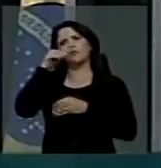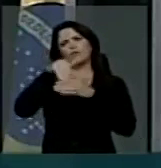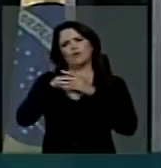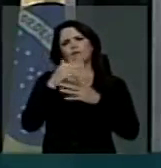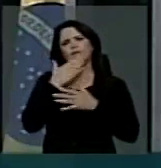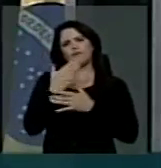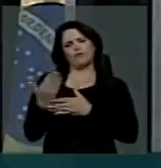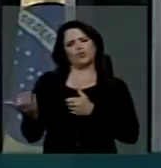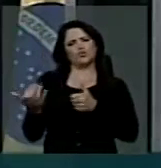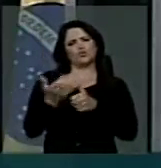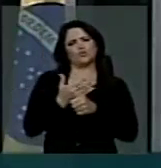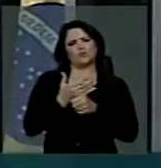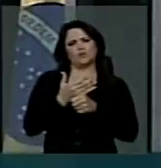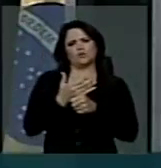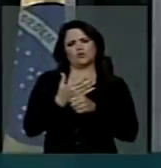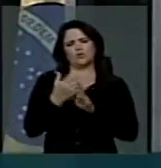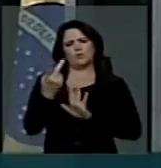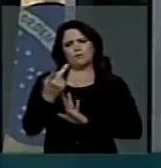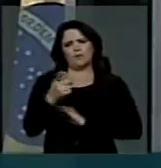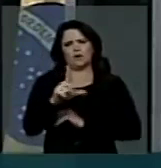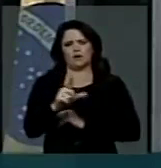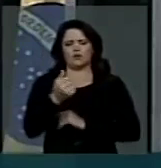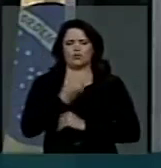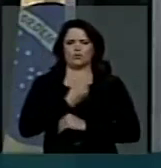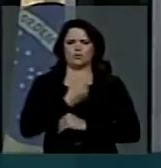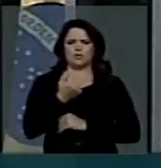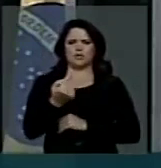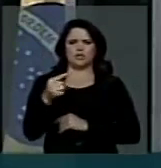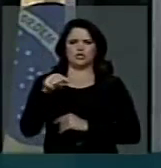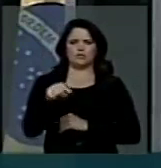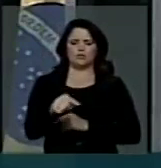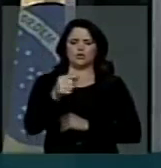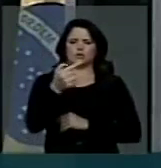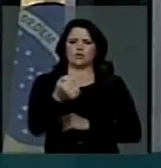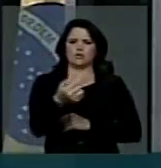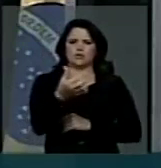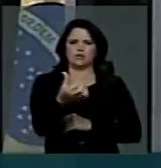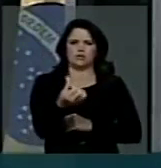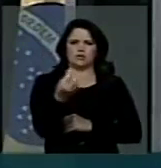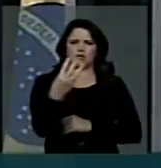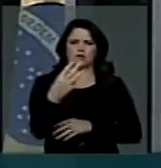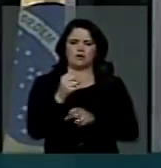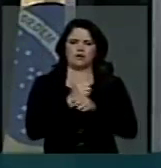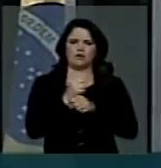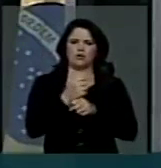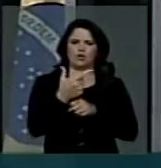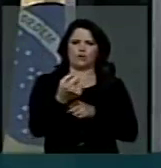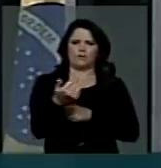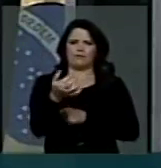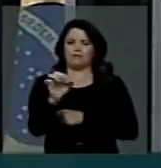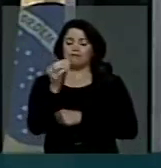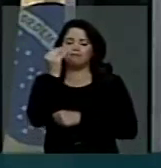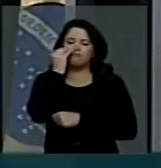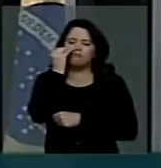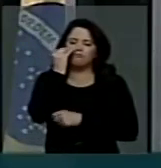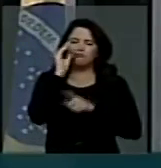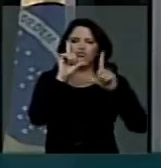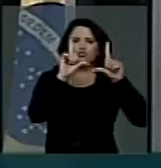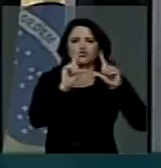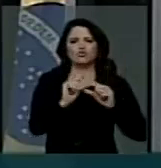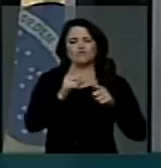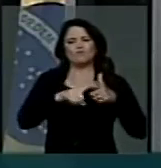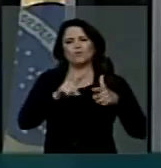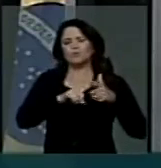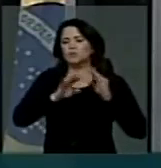favor do substitutivo ao PL nº 7.663, de 2010, numa tentativa de minorar a